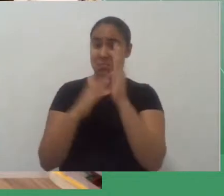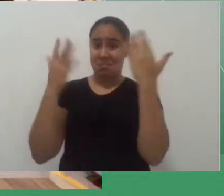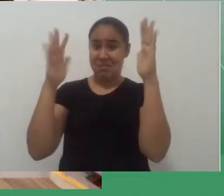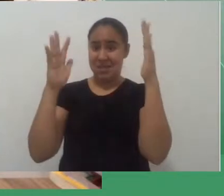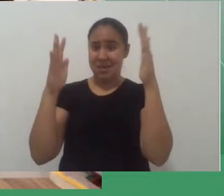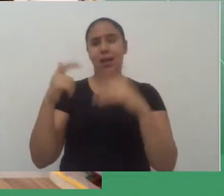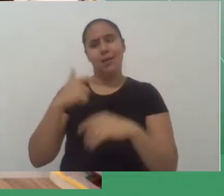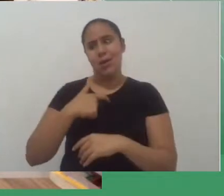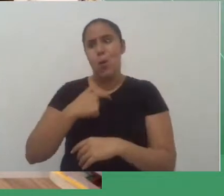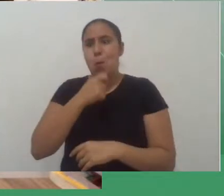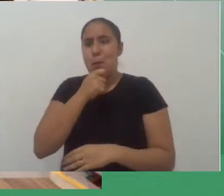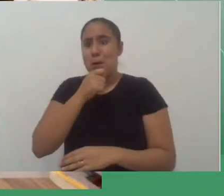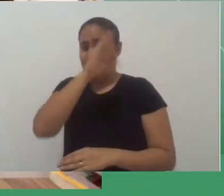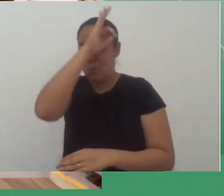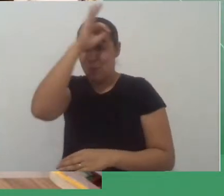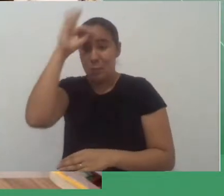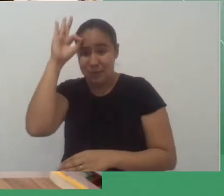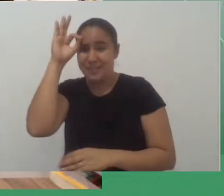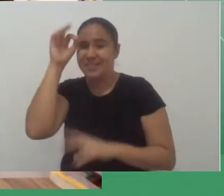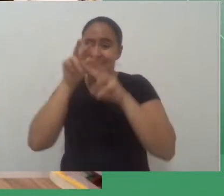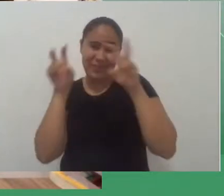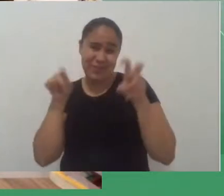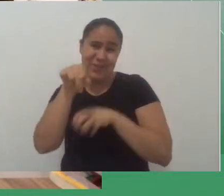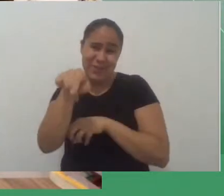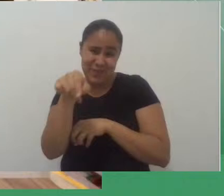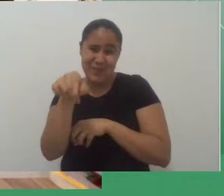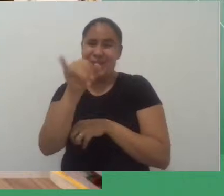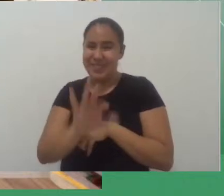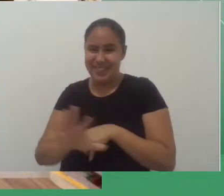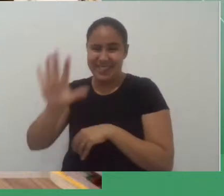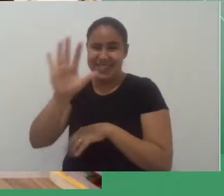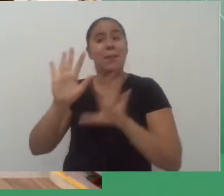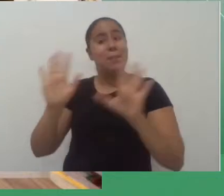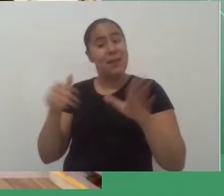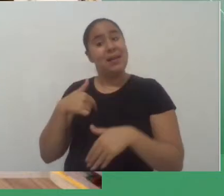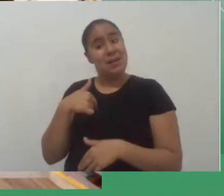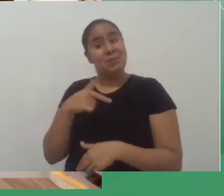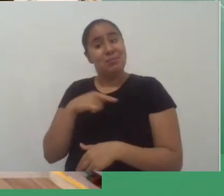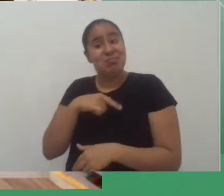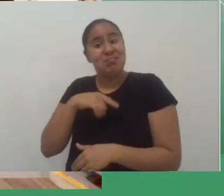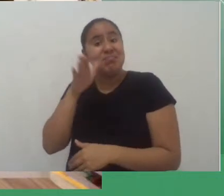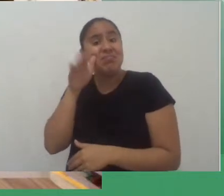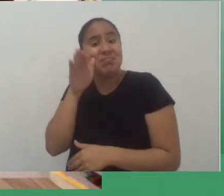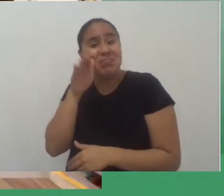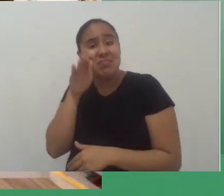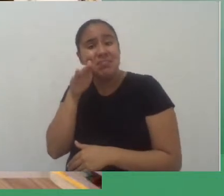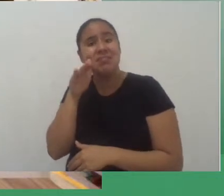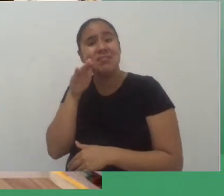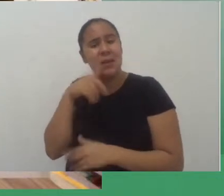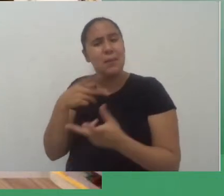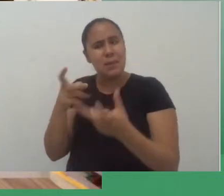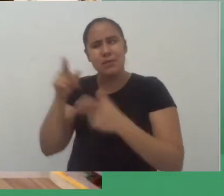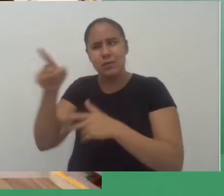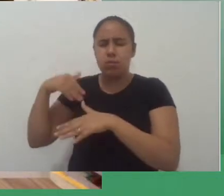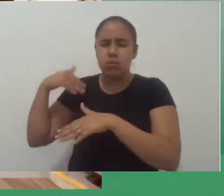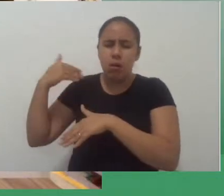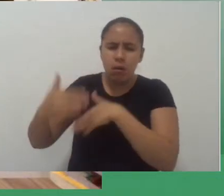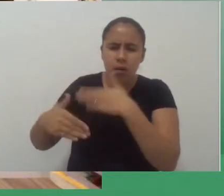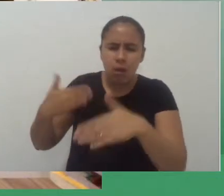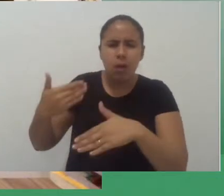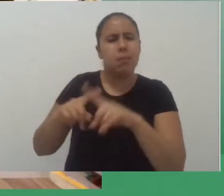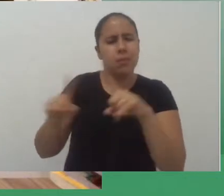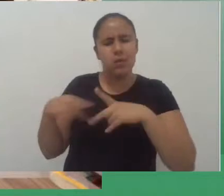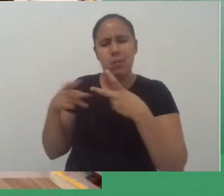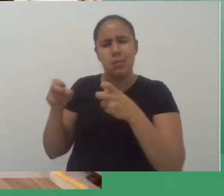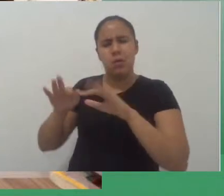mas me deu bastante curiosidade porque me parece que você está desenvolvendo ainda mais me parece que vai finalizar